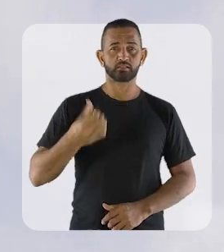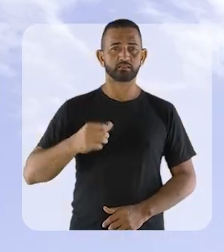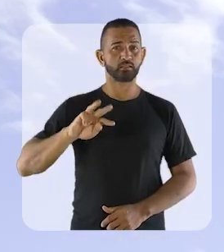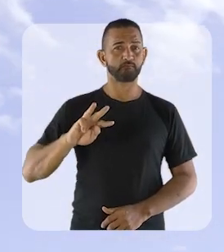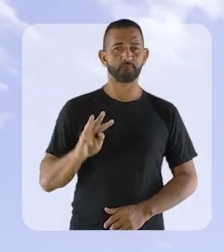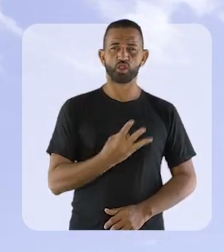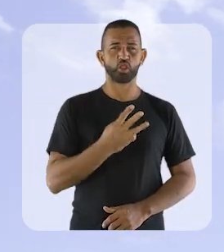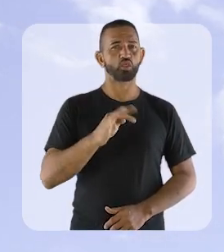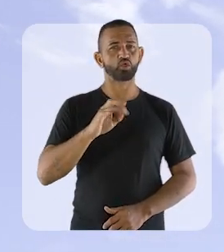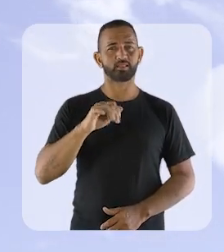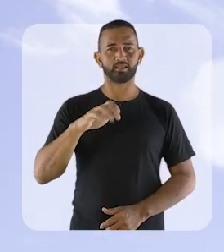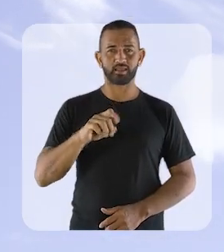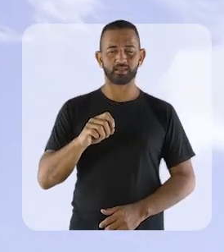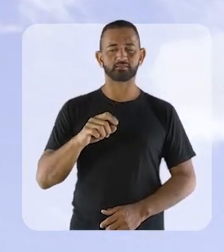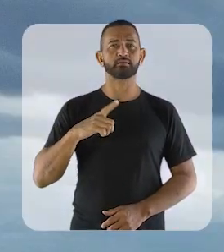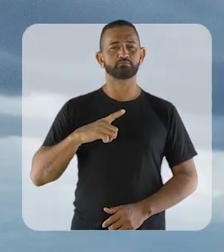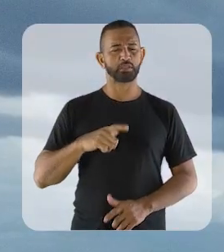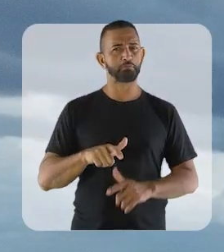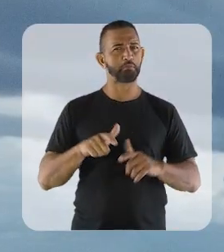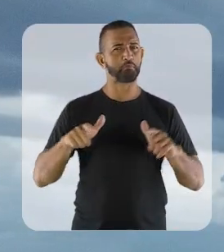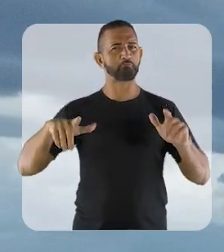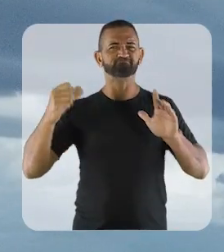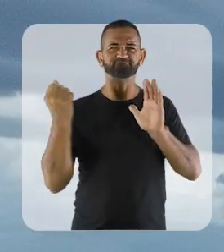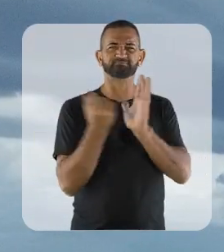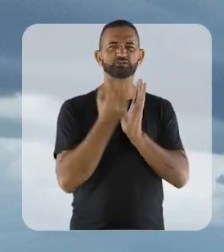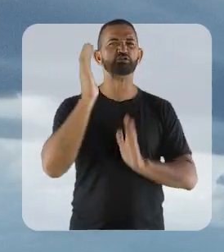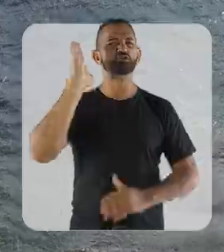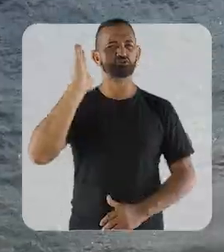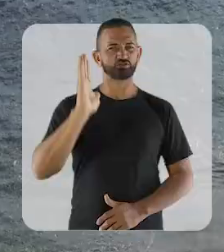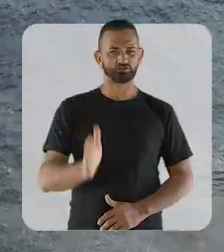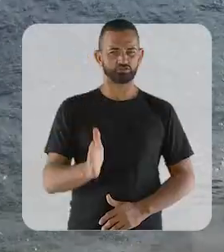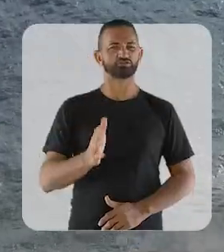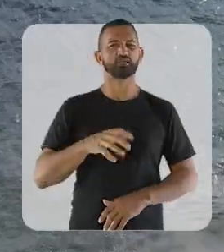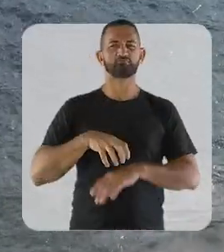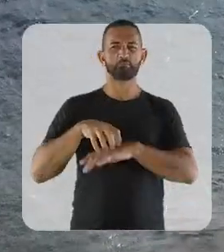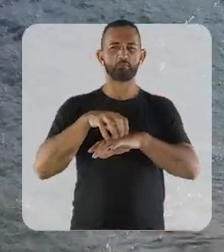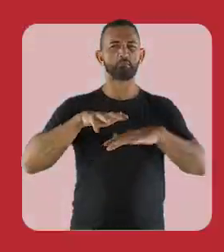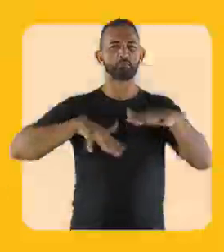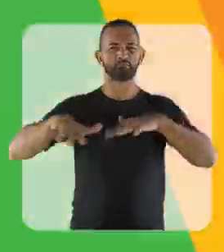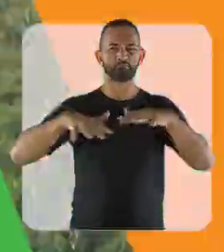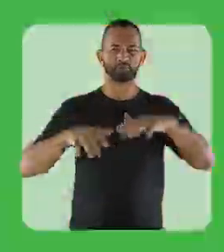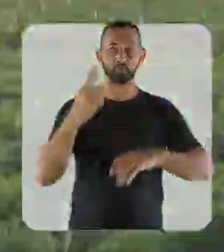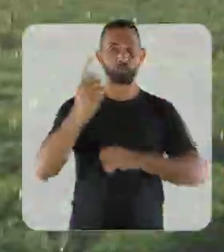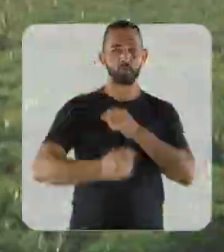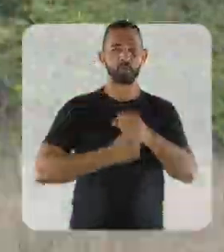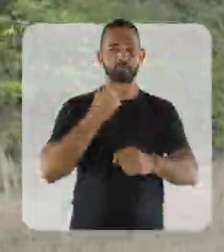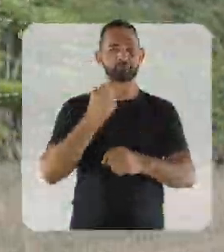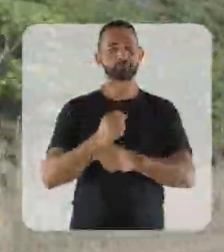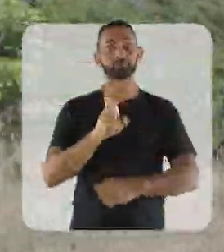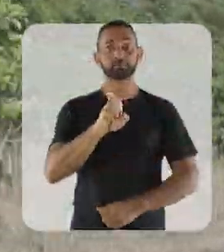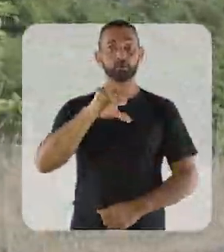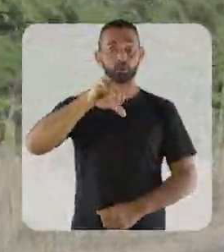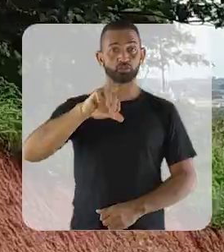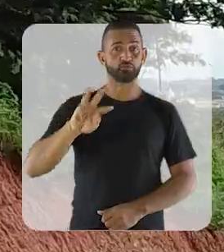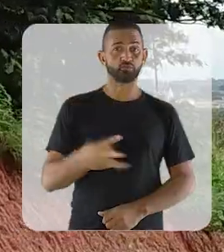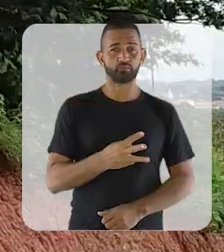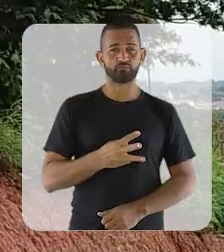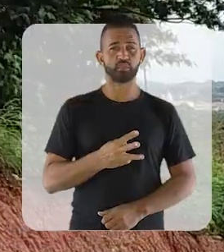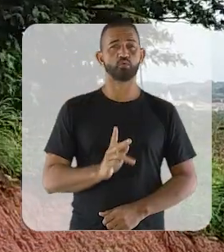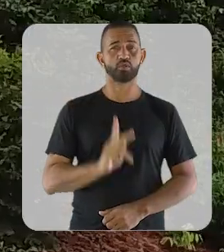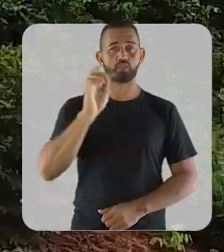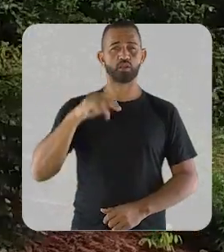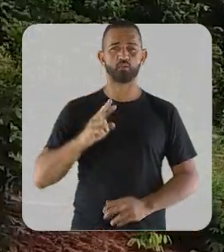milhões de toneladas, a maior da história registrada em um único ano. São mais de 59 mil